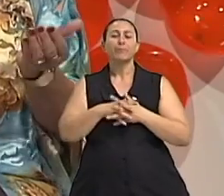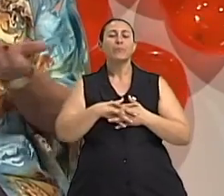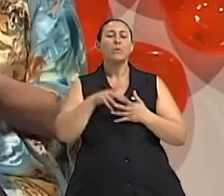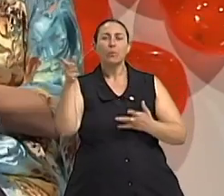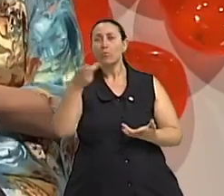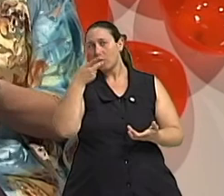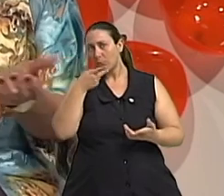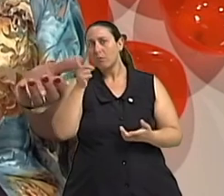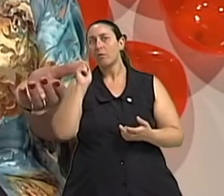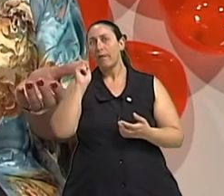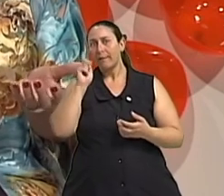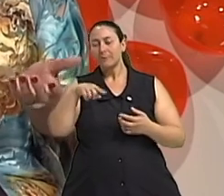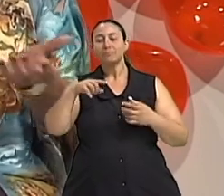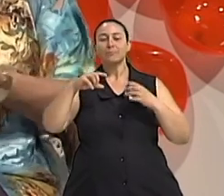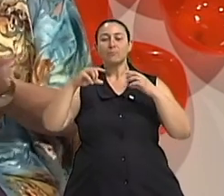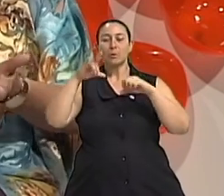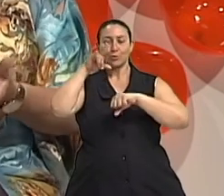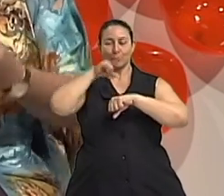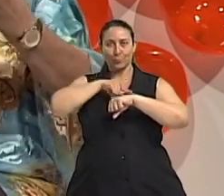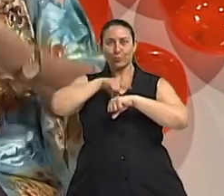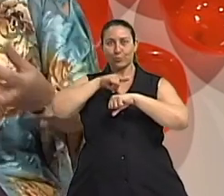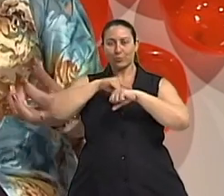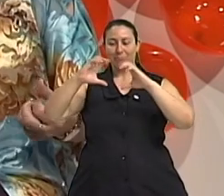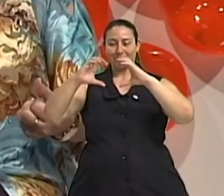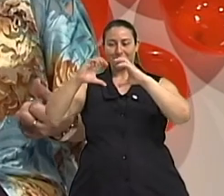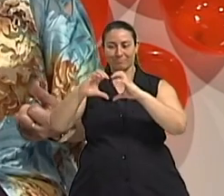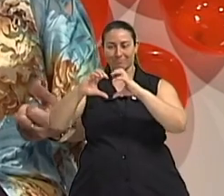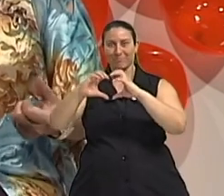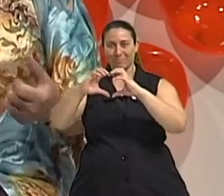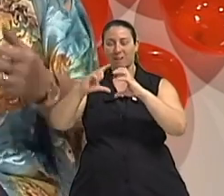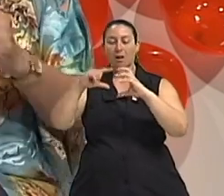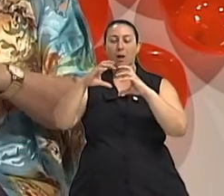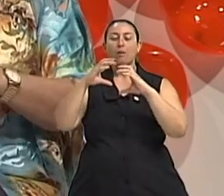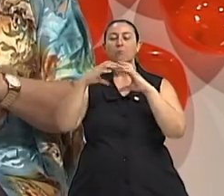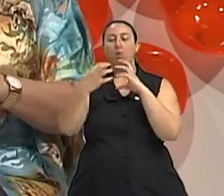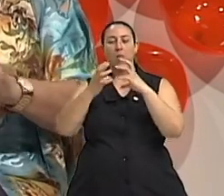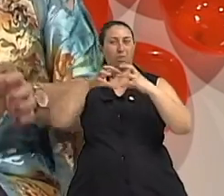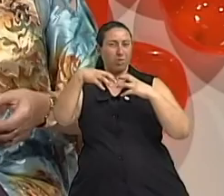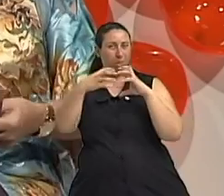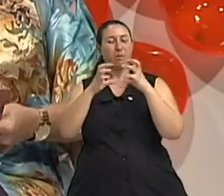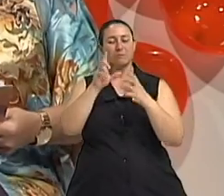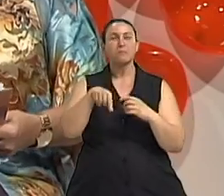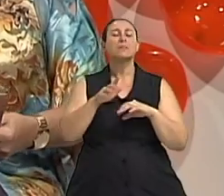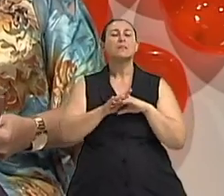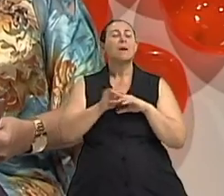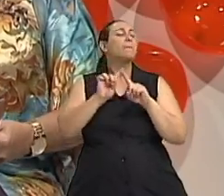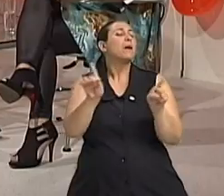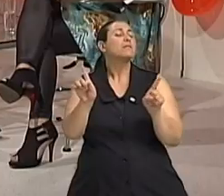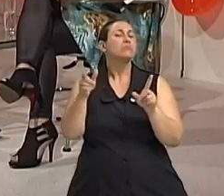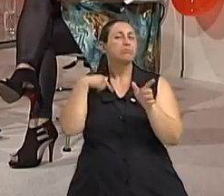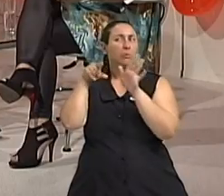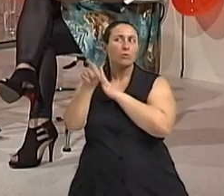esse assoalho pélvico realmente se ele tem algum problema ele vai perdendo elasticidade e só uma questão pessoas que